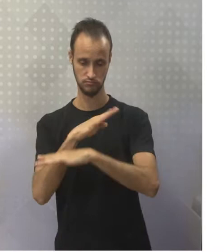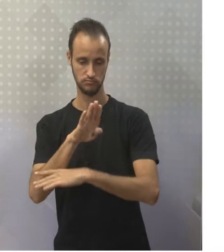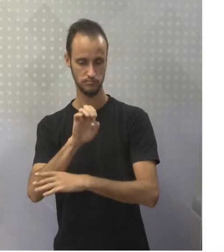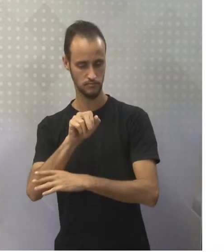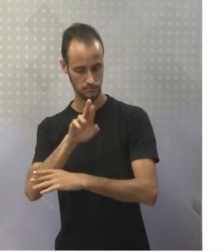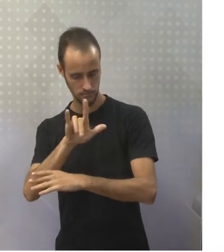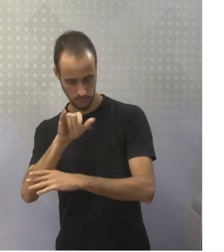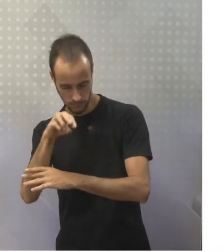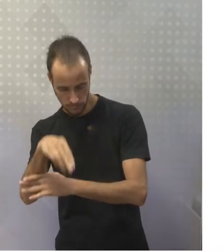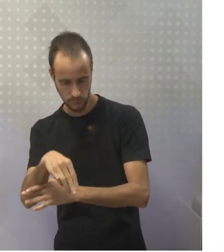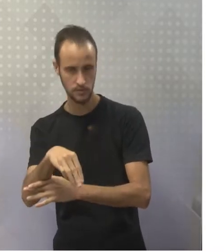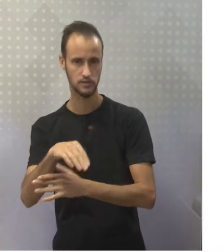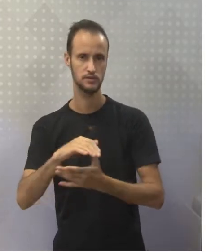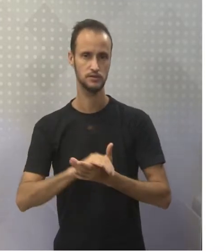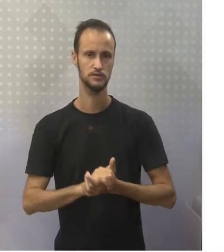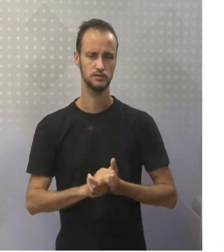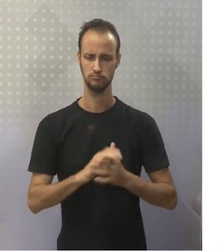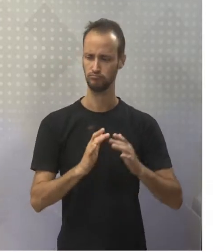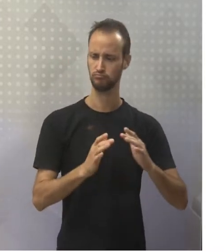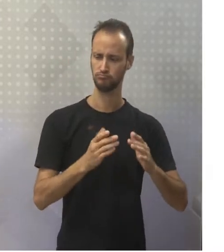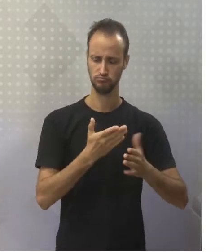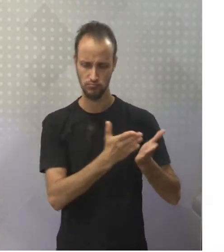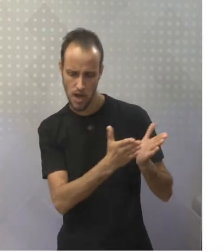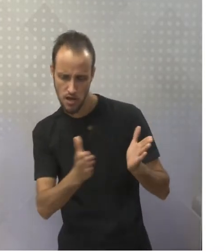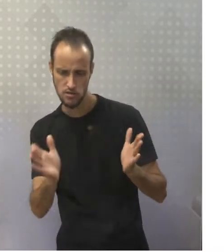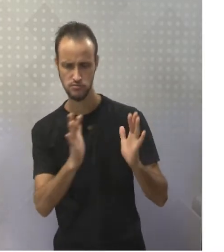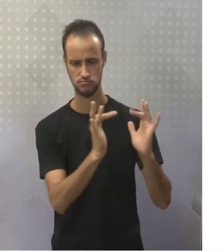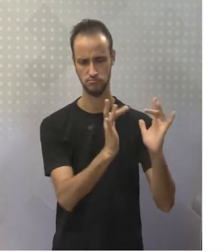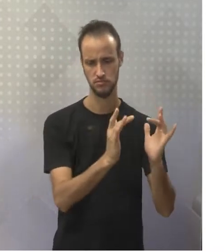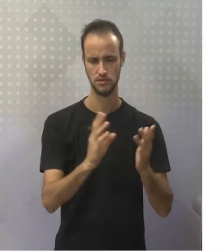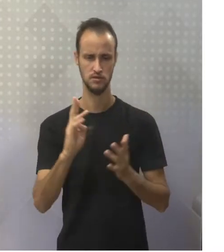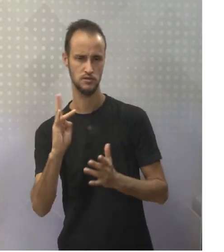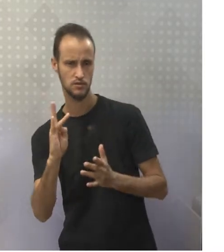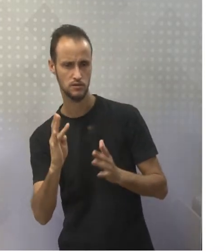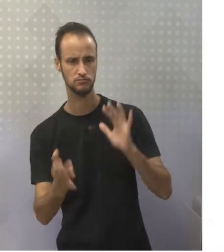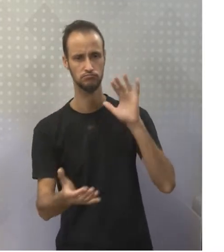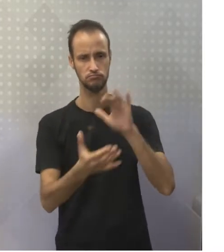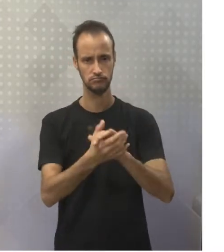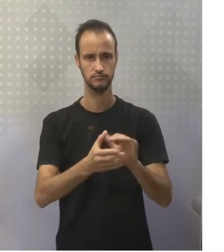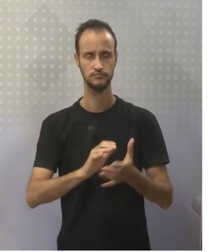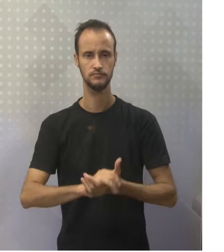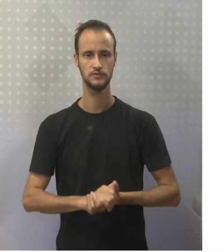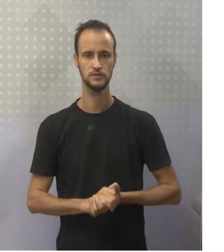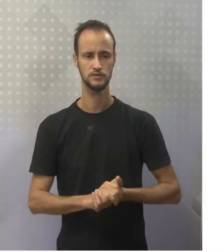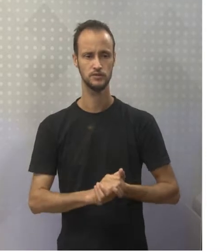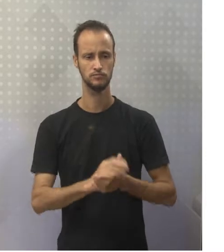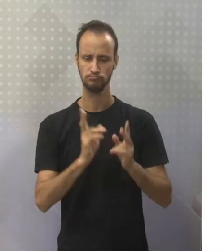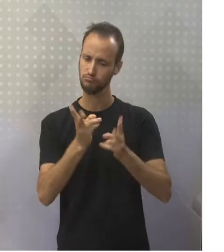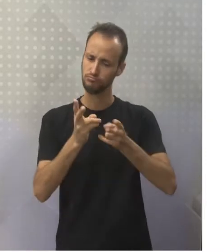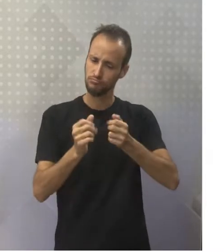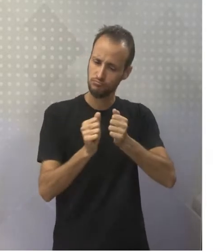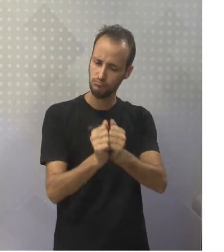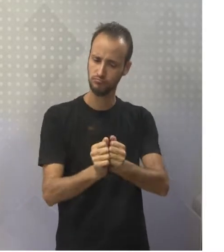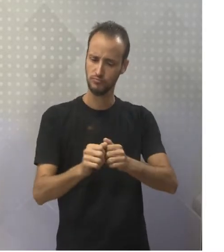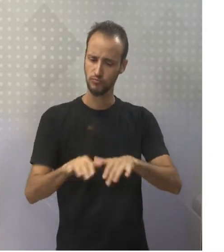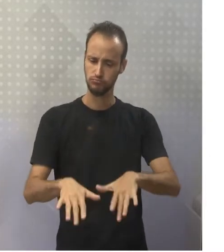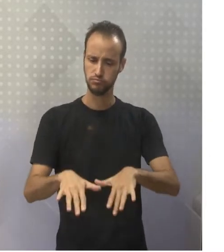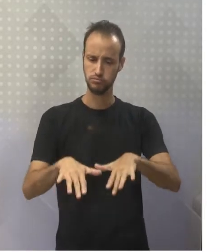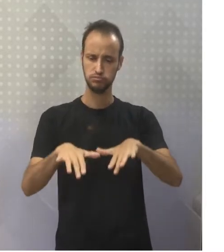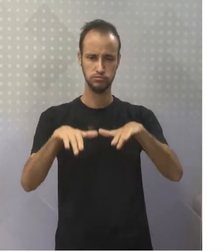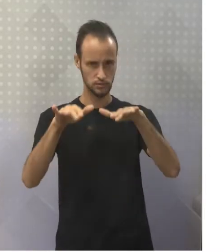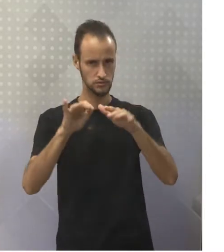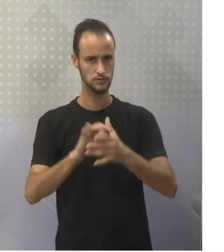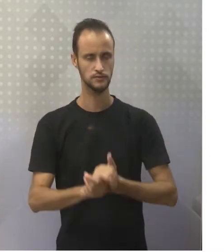Durante o período que era namorado, noivo, casamento, não isso? Então, viveram em Berlim durante todo esse período.